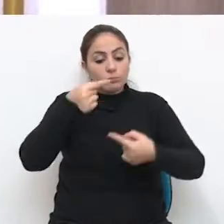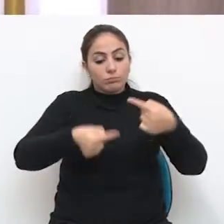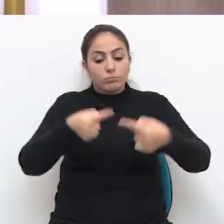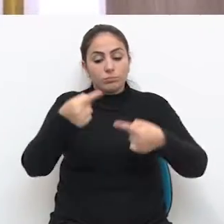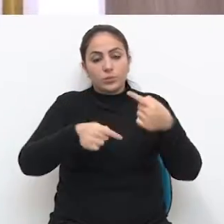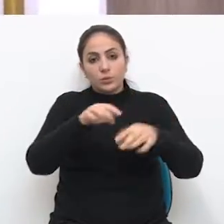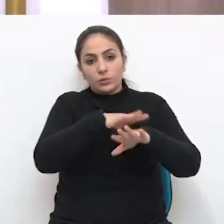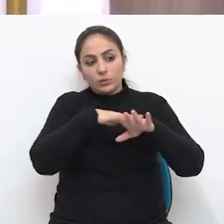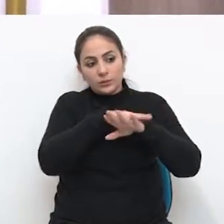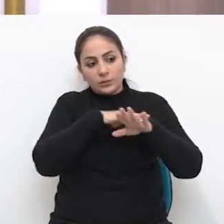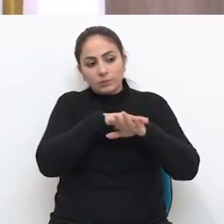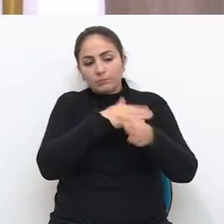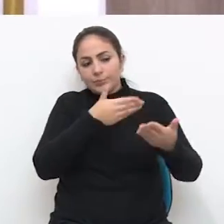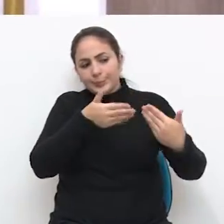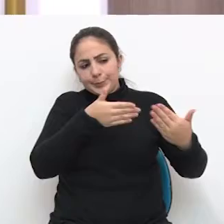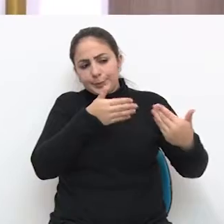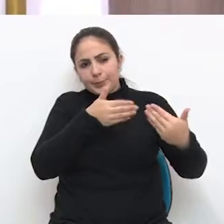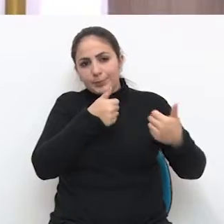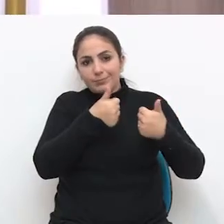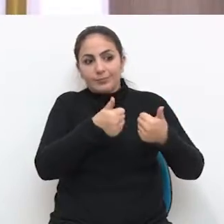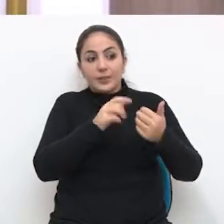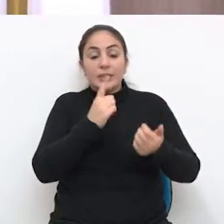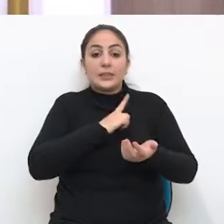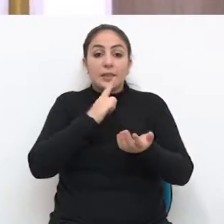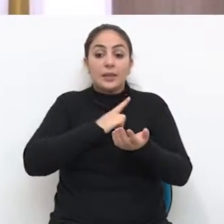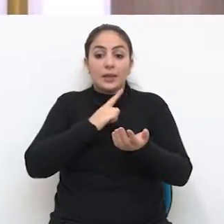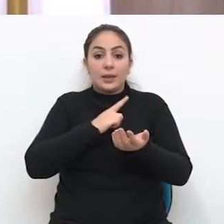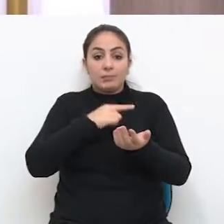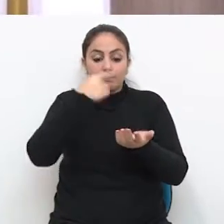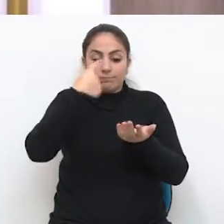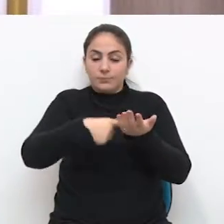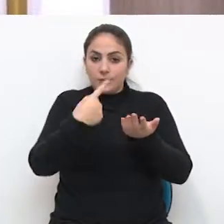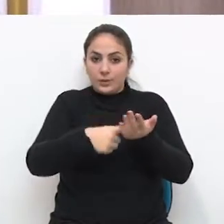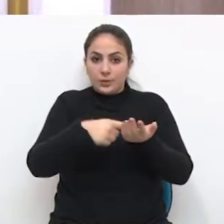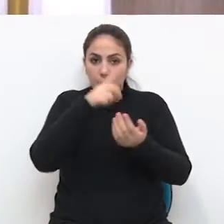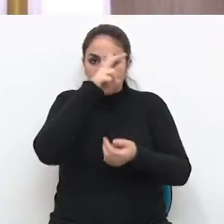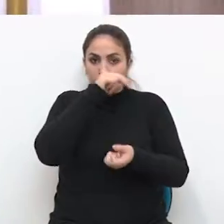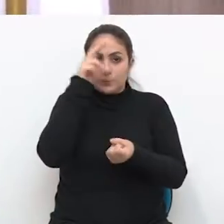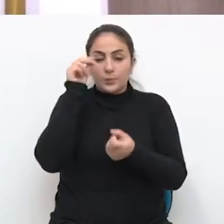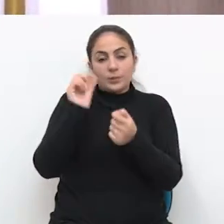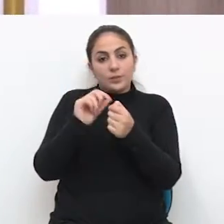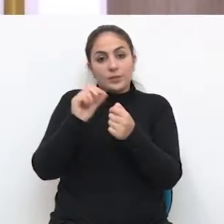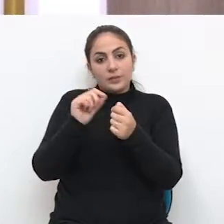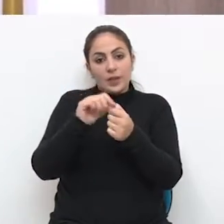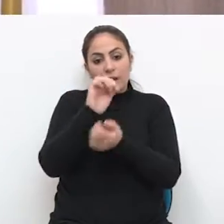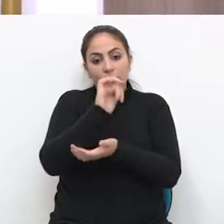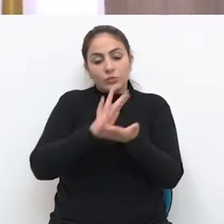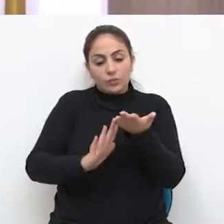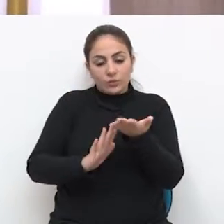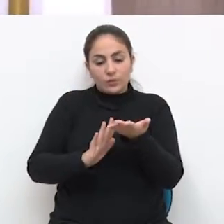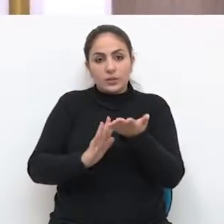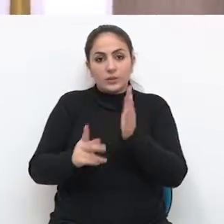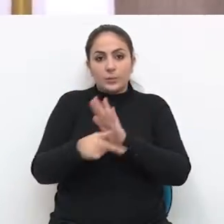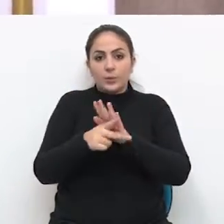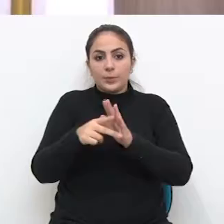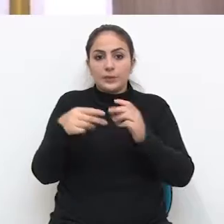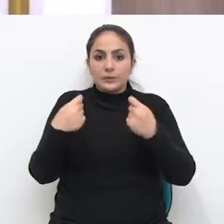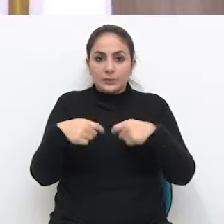possa discutir, dialogar e ter comprometimento do Executivo em realizar questões que são